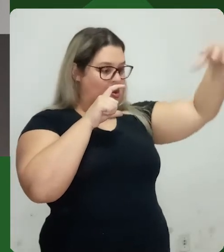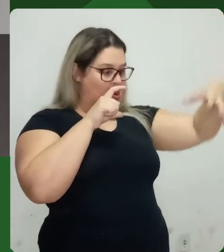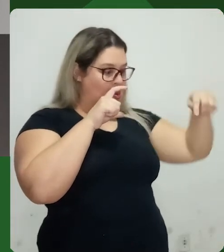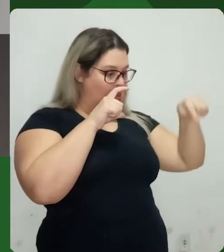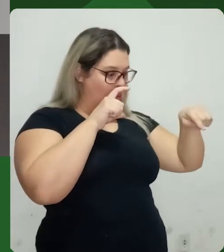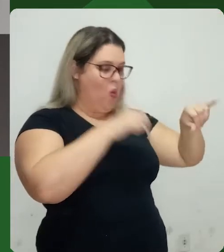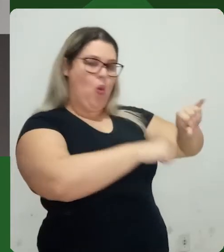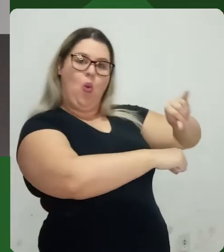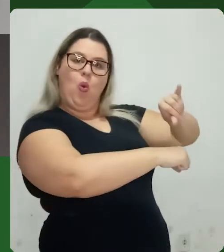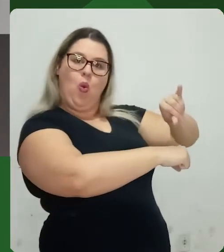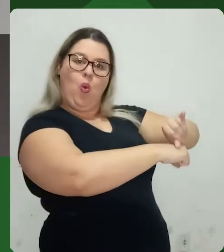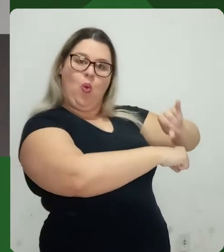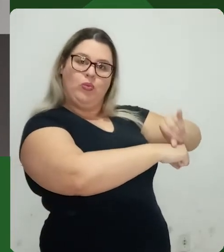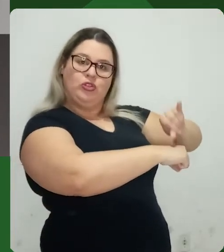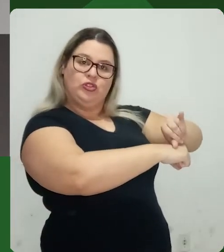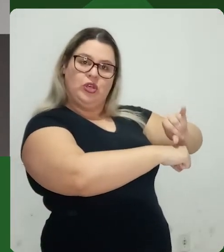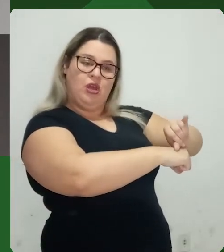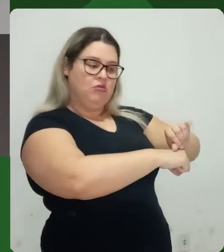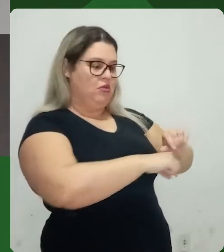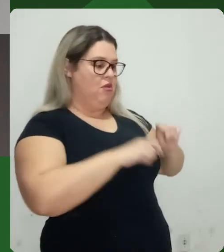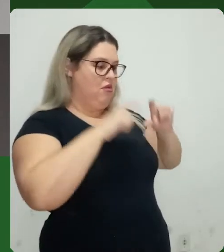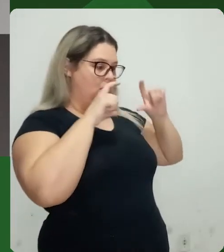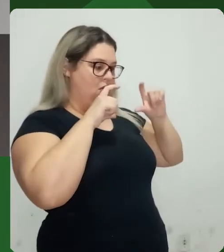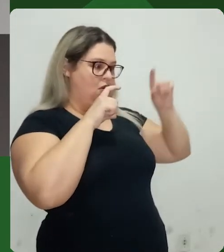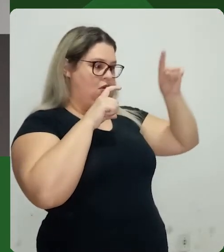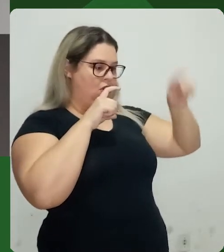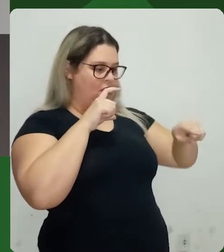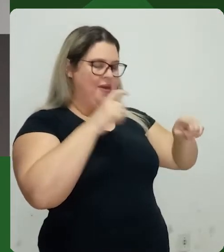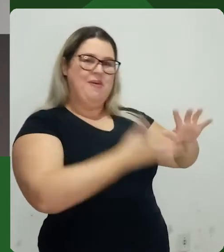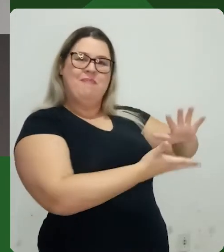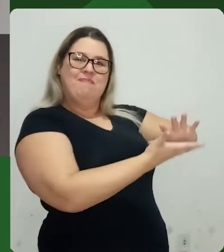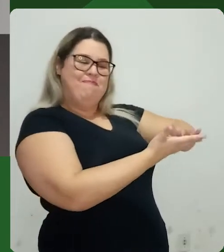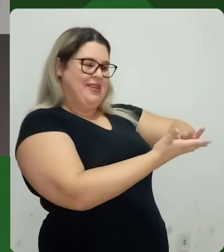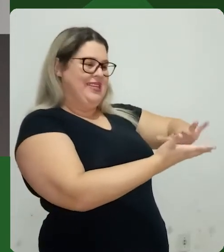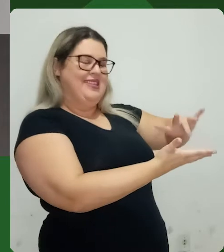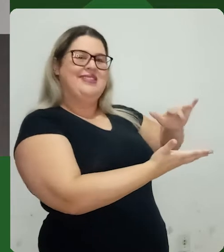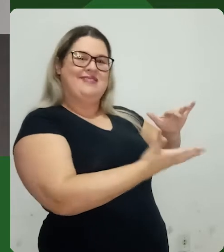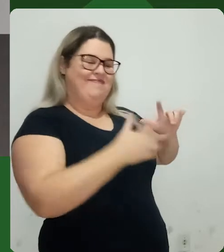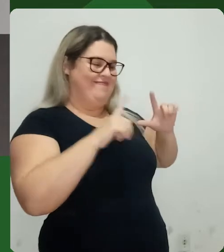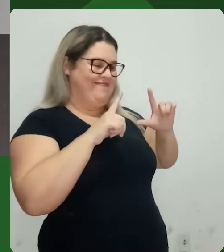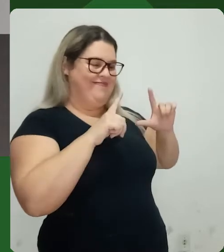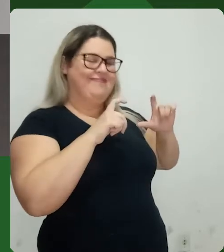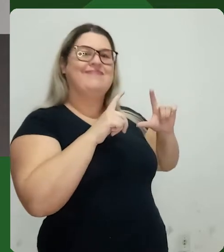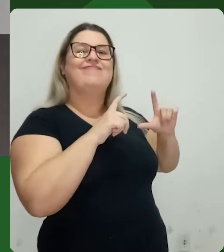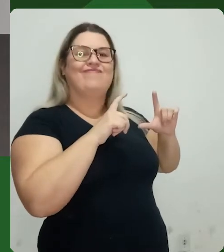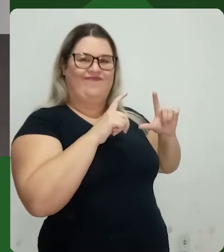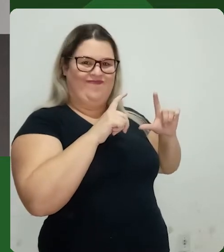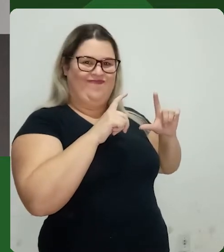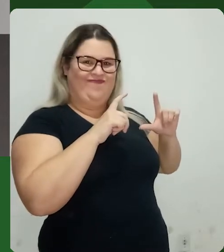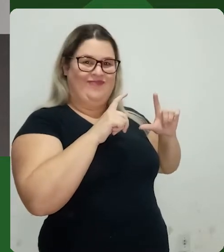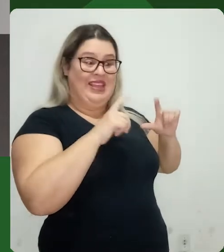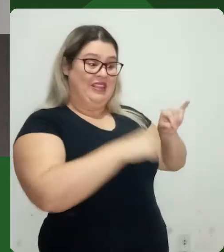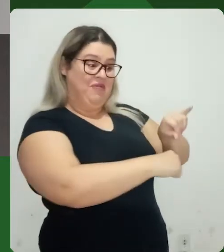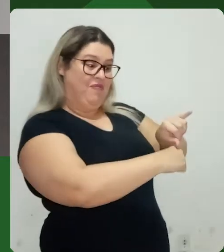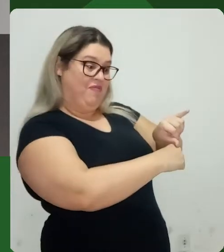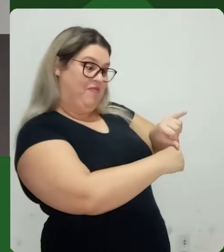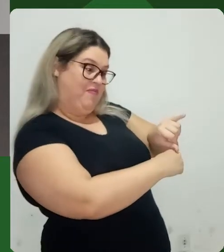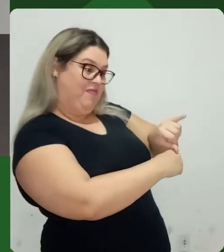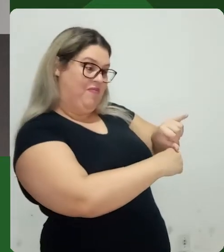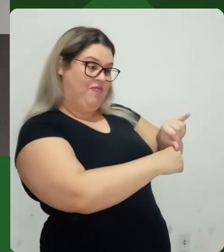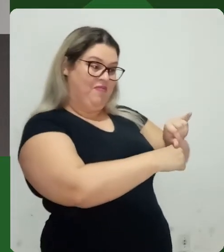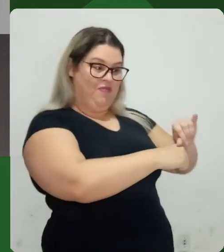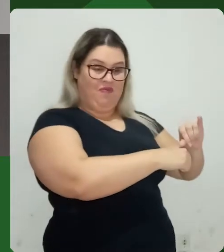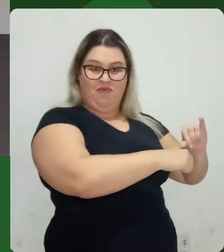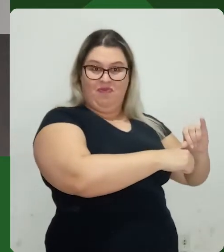teto, e aí vem aqui no alicate, e vai diretamente na câmera, e você consegue enxergar esse brilho bastante intenso.